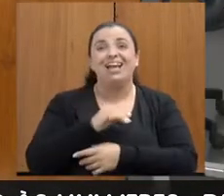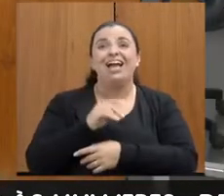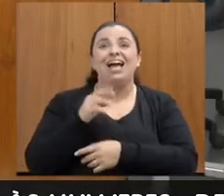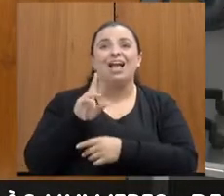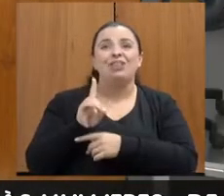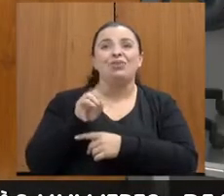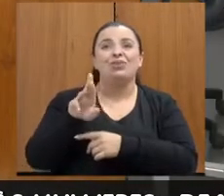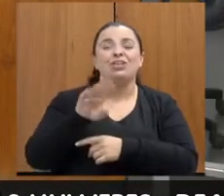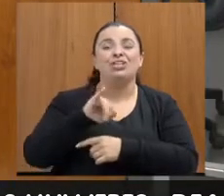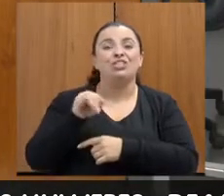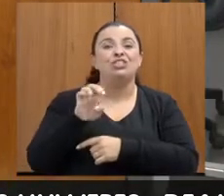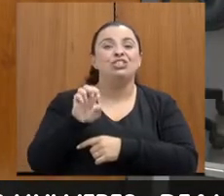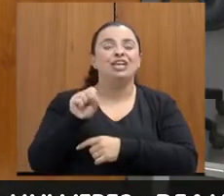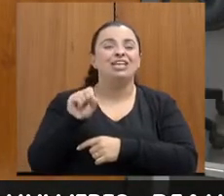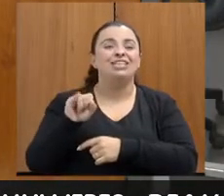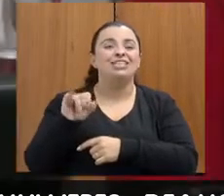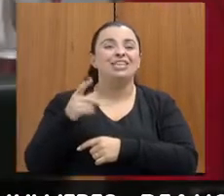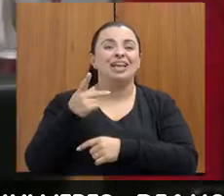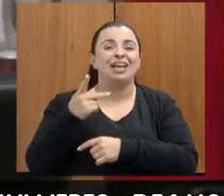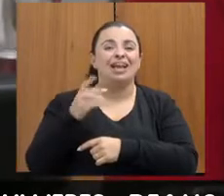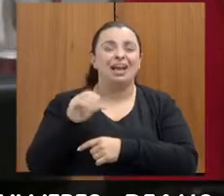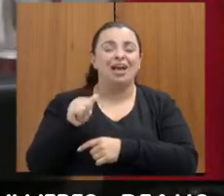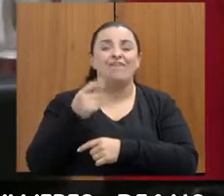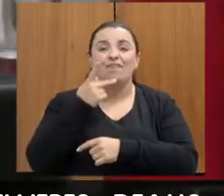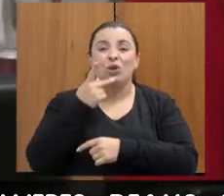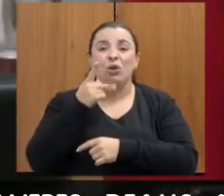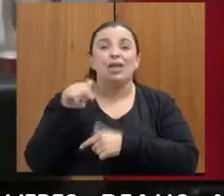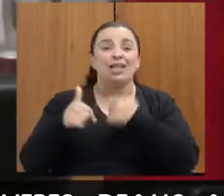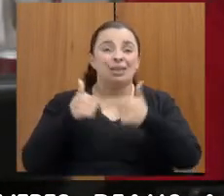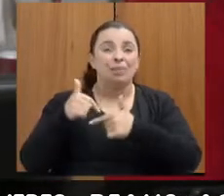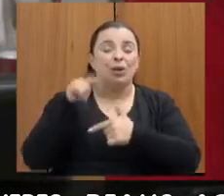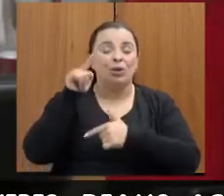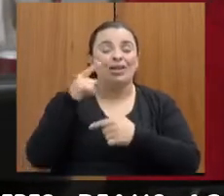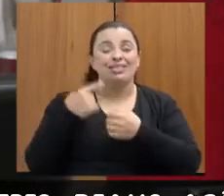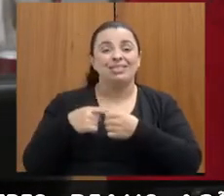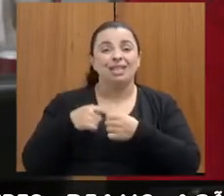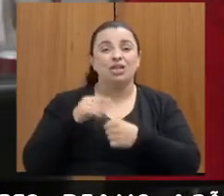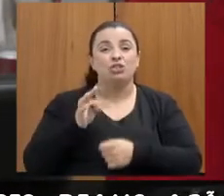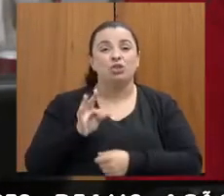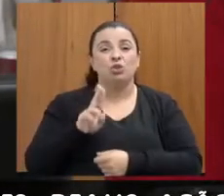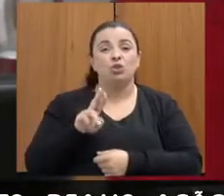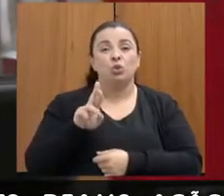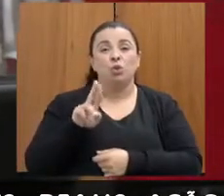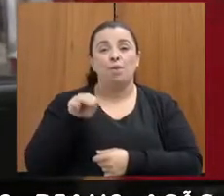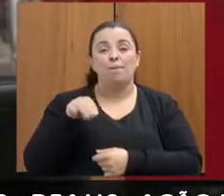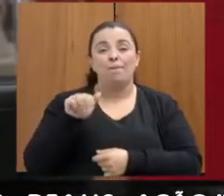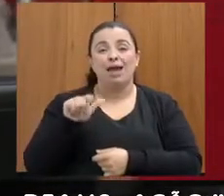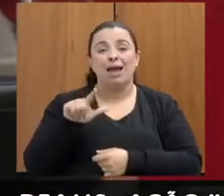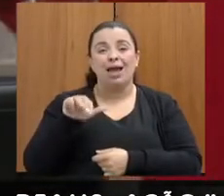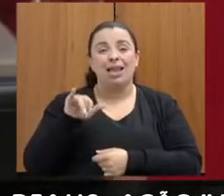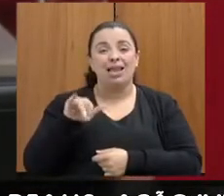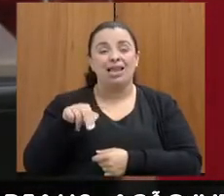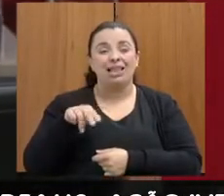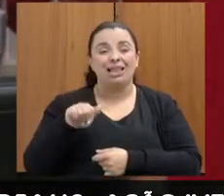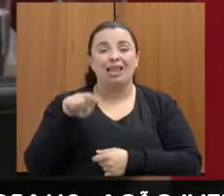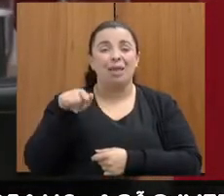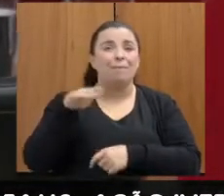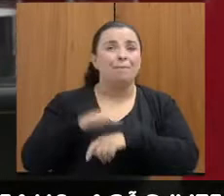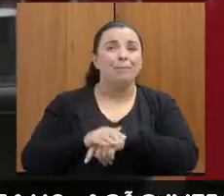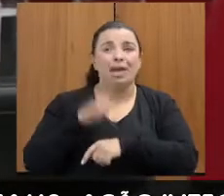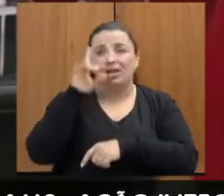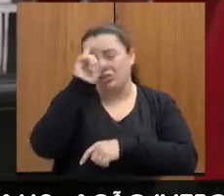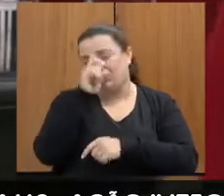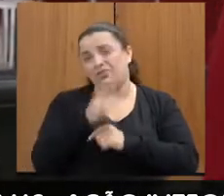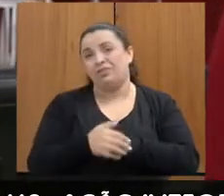Turmalina e sabe do que estou dizendo. Então, a primeira consideração que gostaria de fazer é em relação a isso. E a segunda